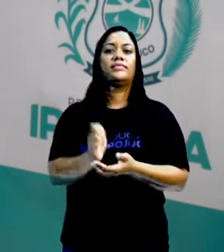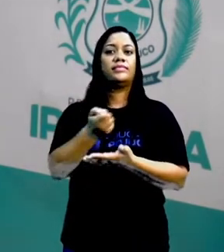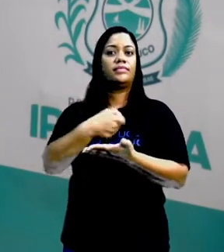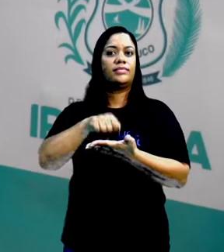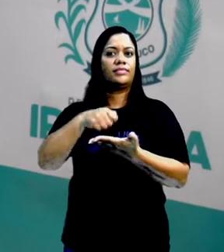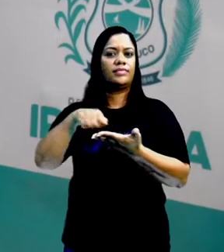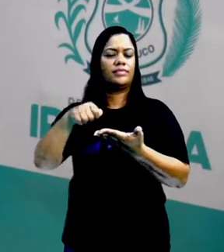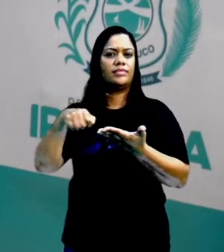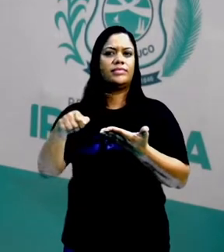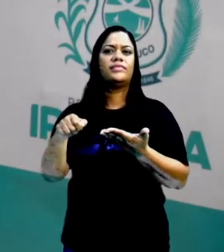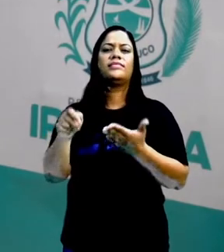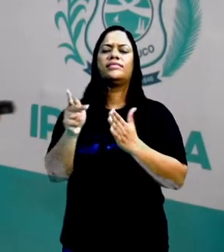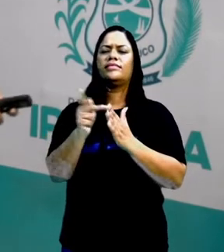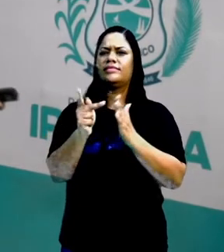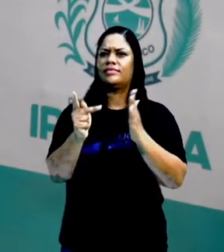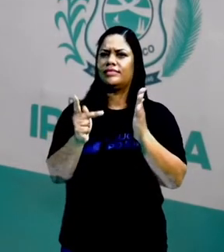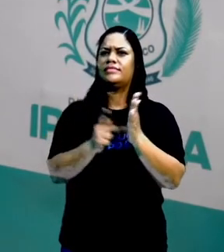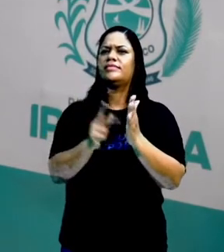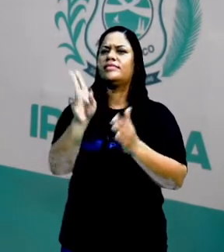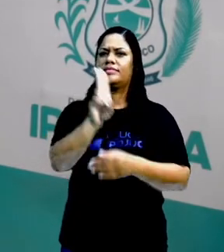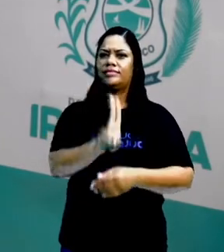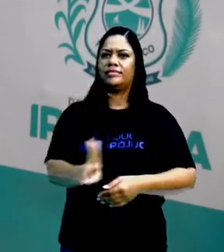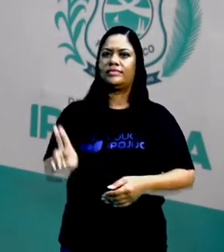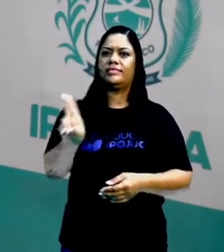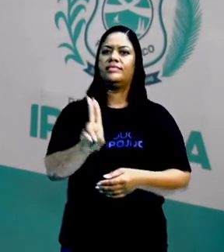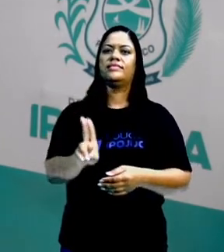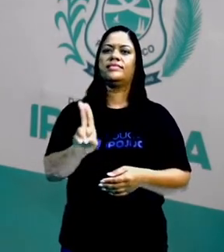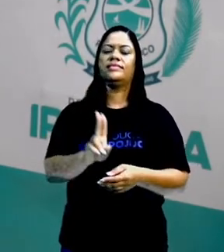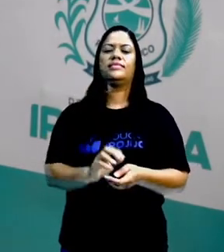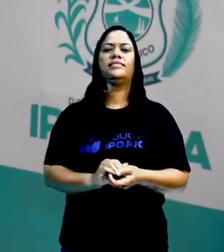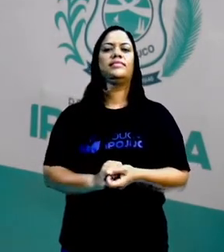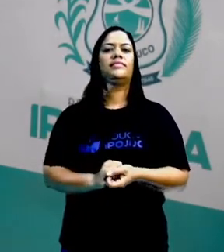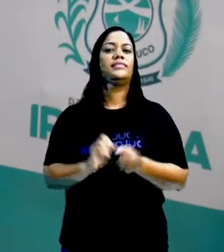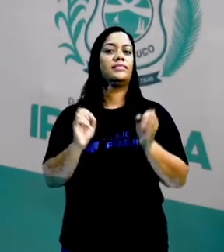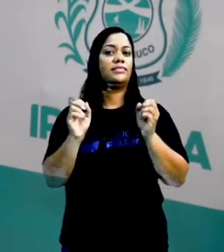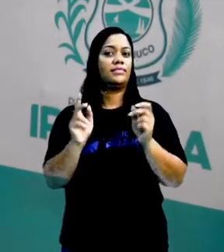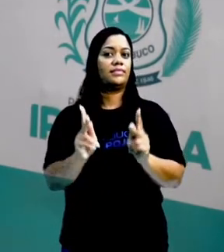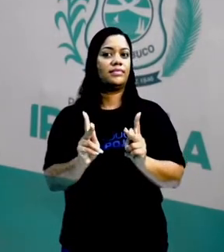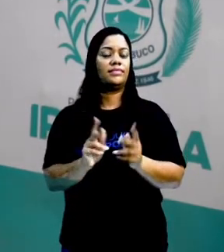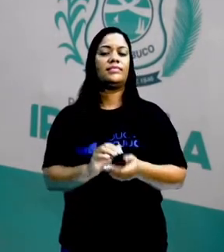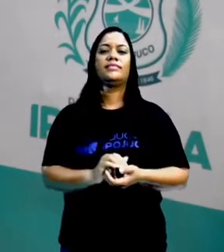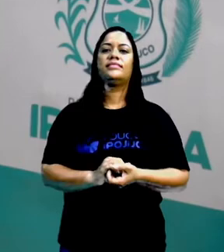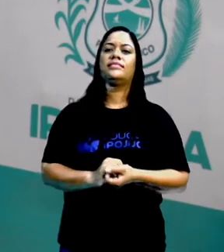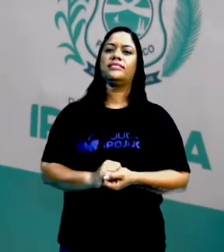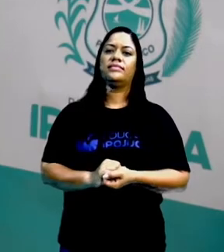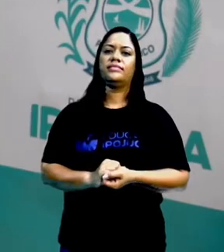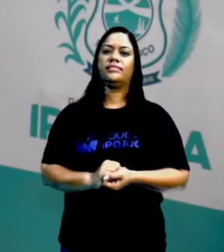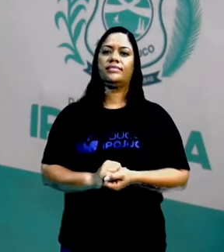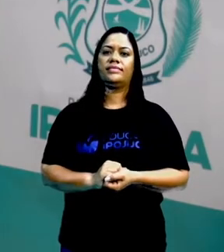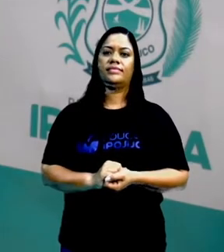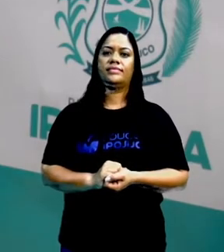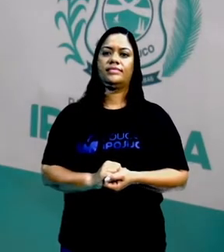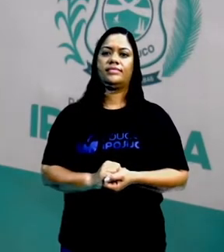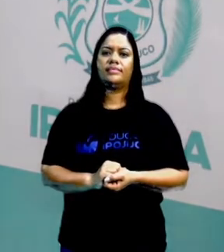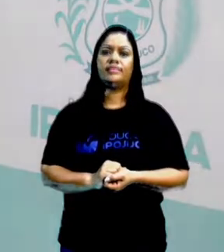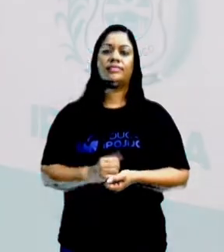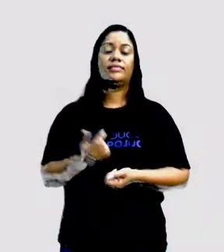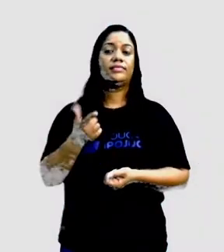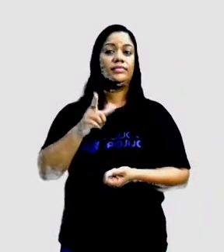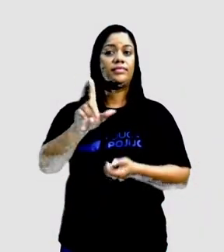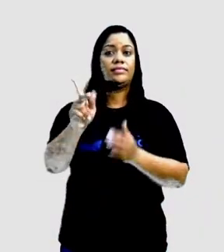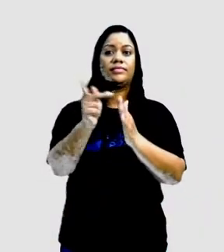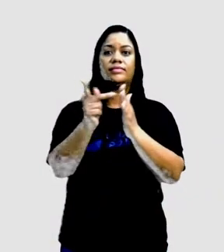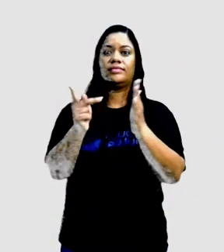escrever poema bastante utilizada, é o soneto. Ok, pessoal? Então, veja, aqui um outro